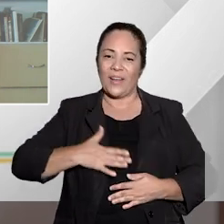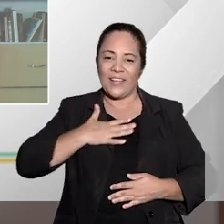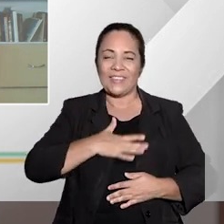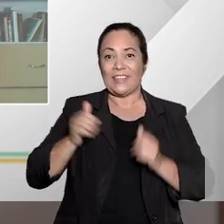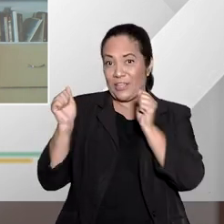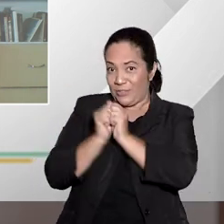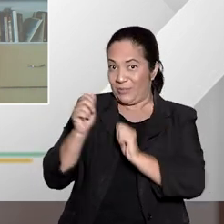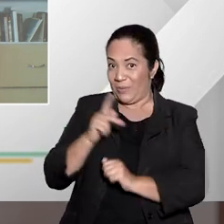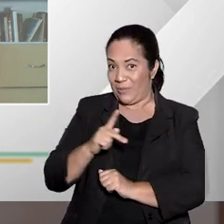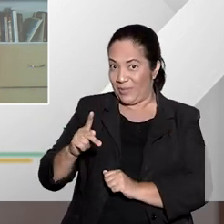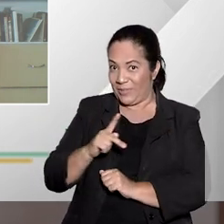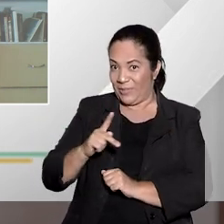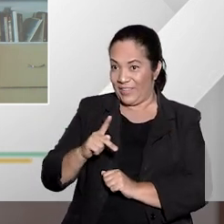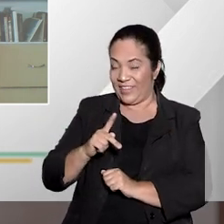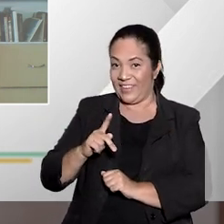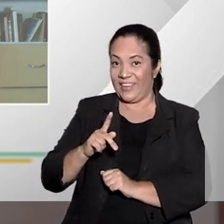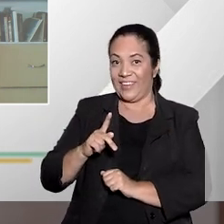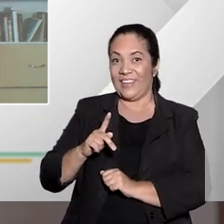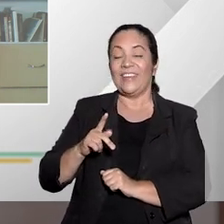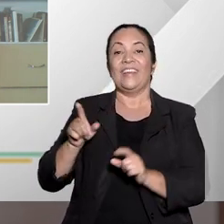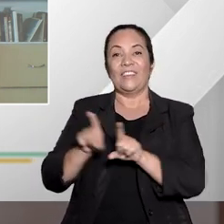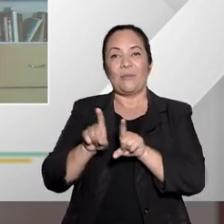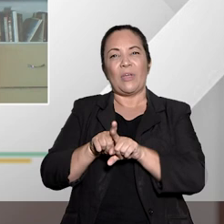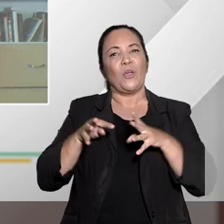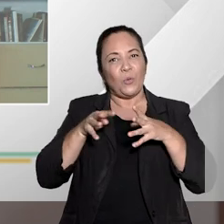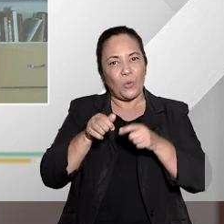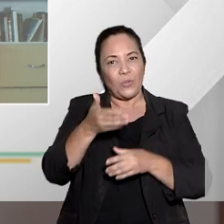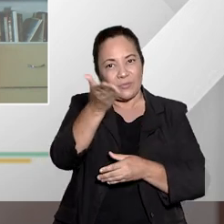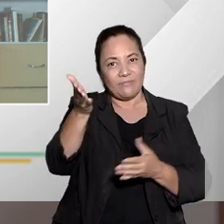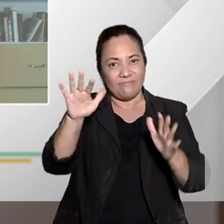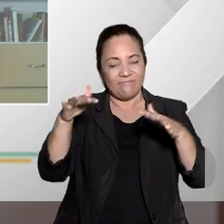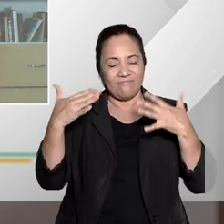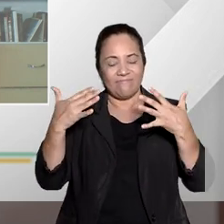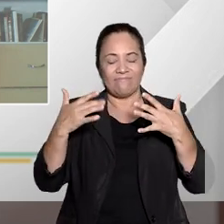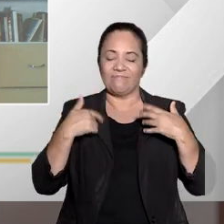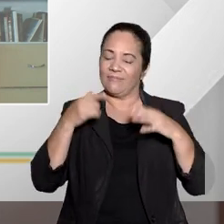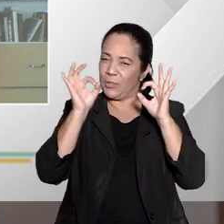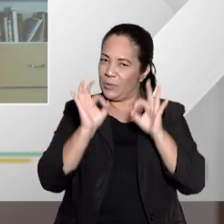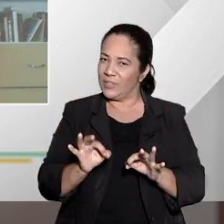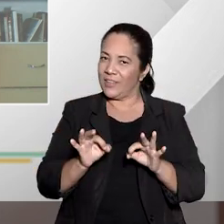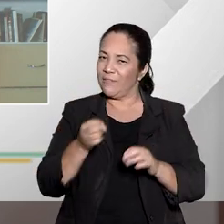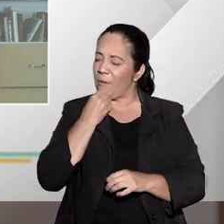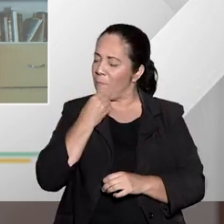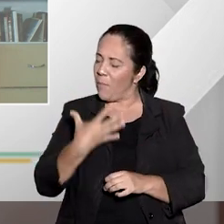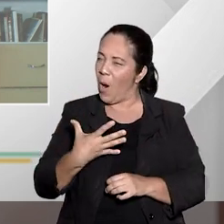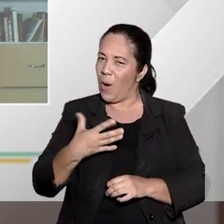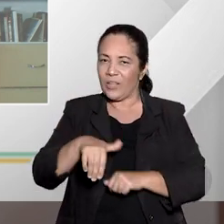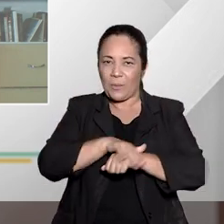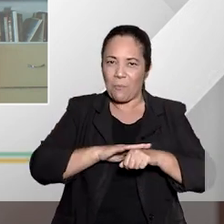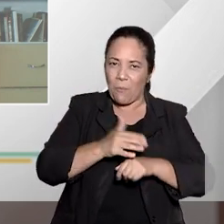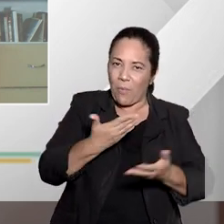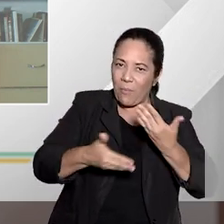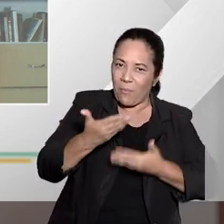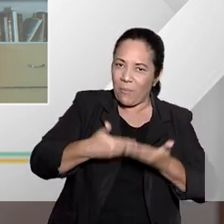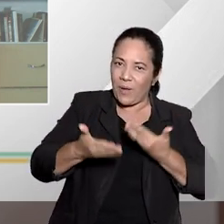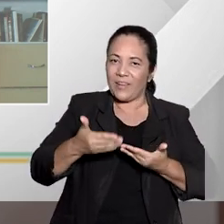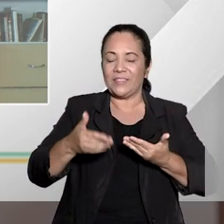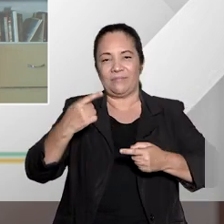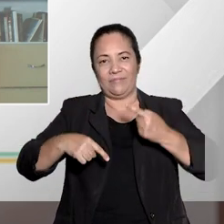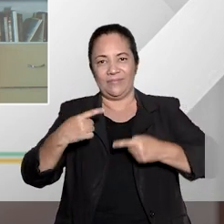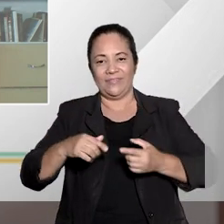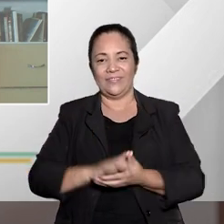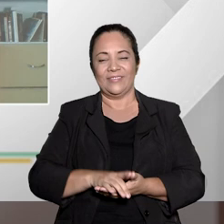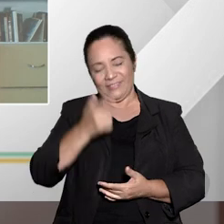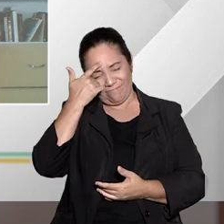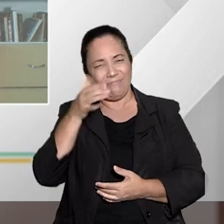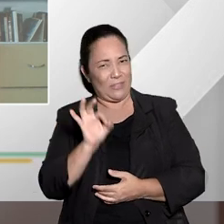com a professora Geilza, que é uma querida amiga, e com todos os telespectadores. Eu tenho certeza que vai ser muito proveitosa a nossa conversa. Eu